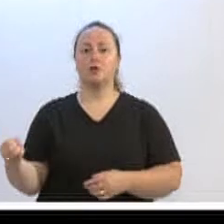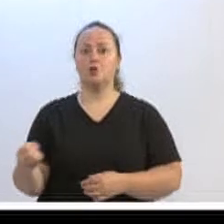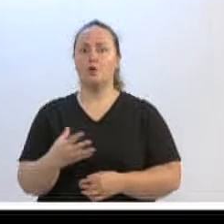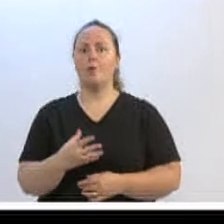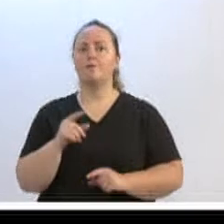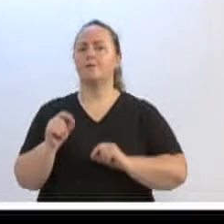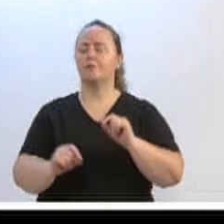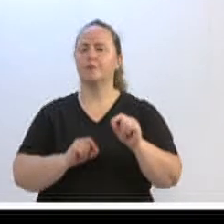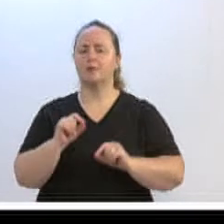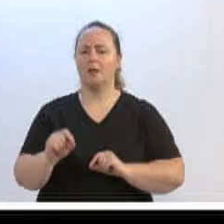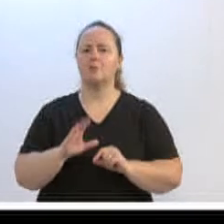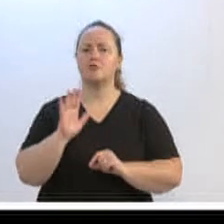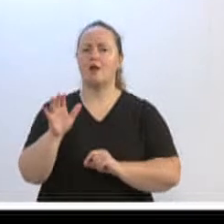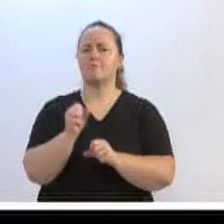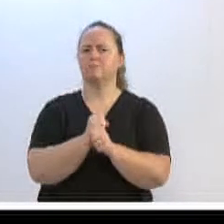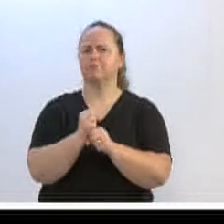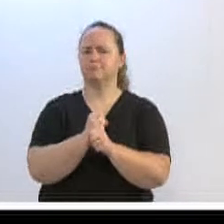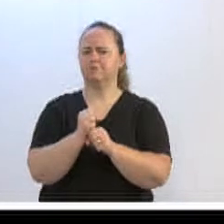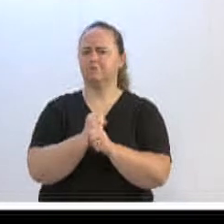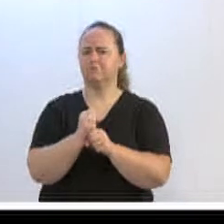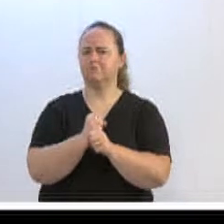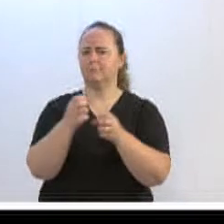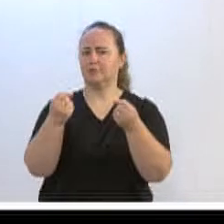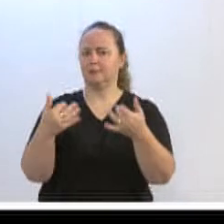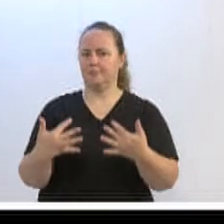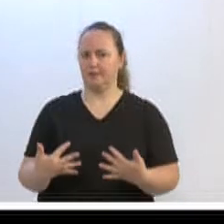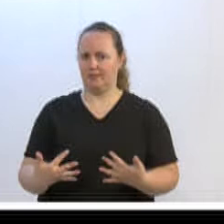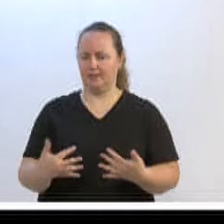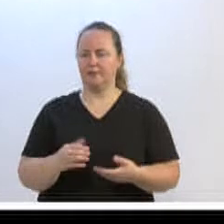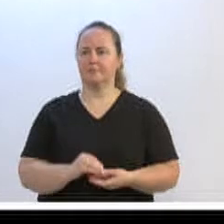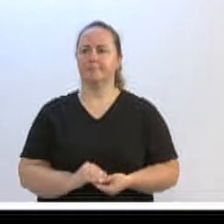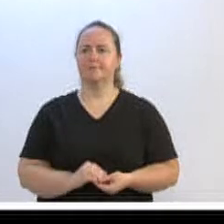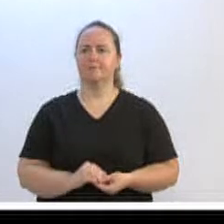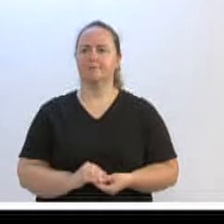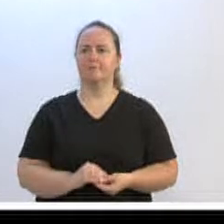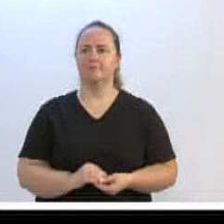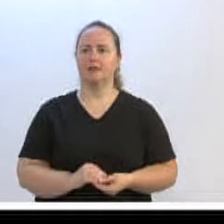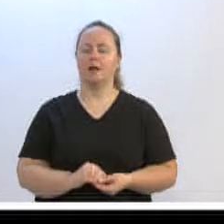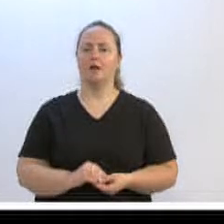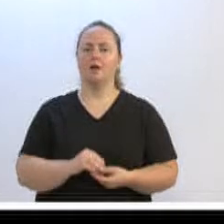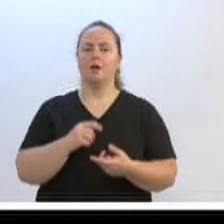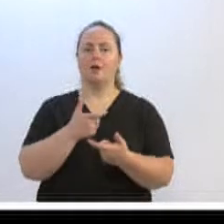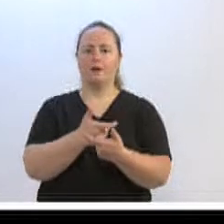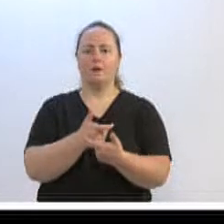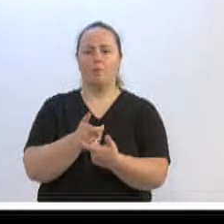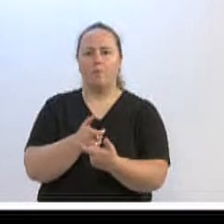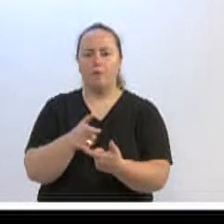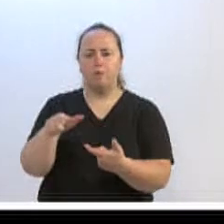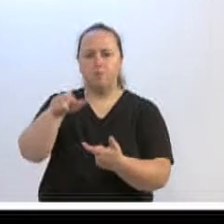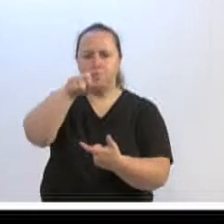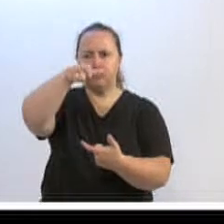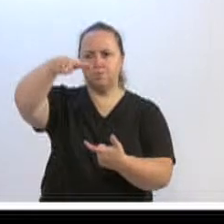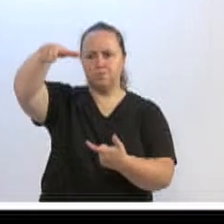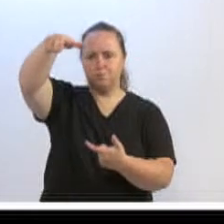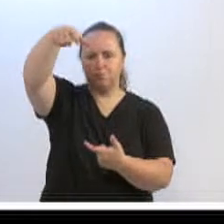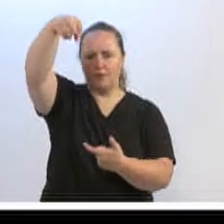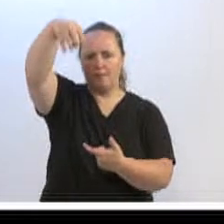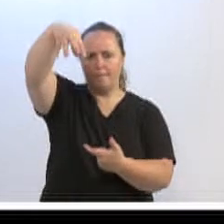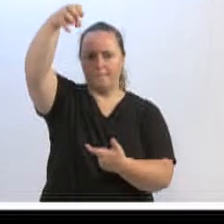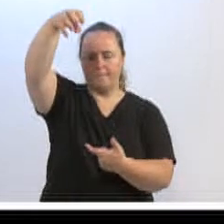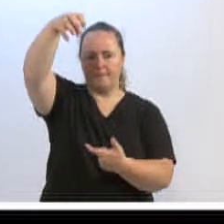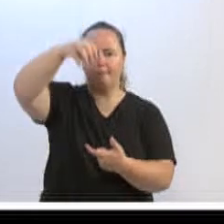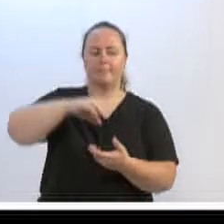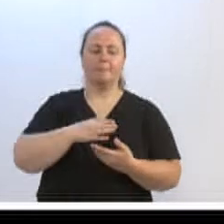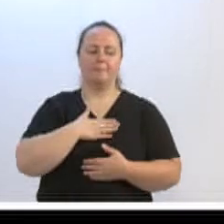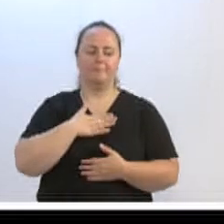muitos, mas muitos anos, eu posso falar com muito orgulho que a primeira foto aérea de um drone foi praticamente minha, aqui da Ponta Aguda, e hoje a